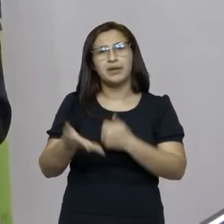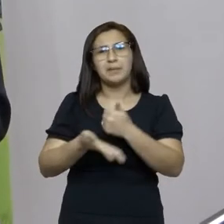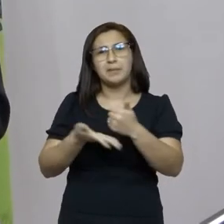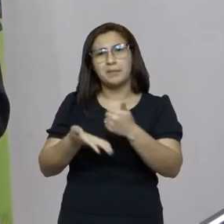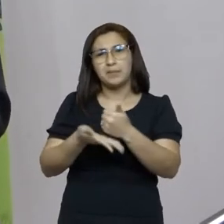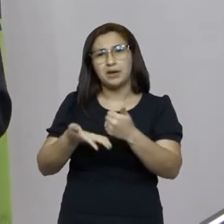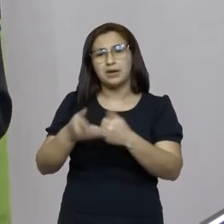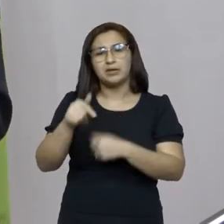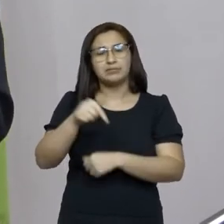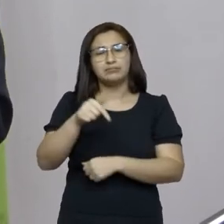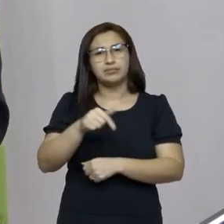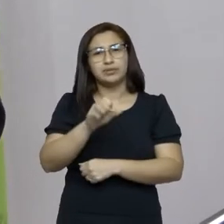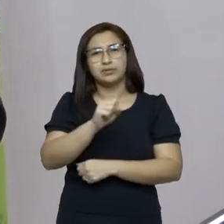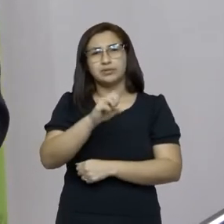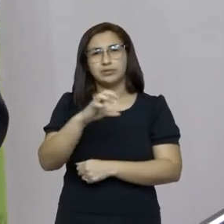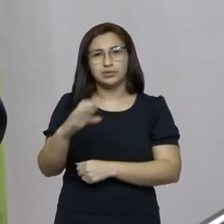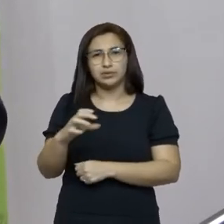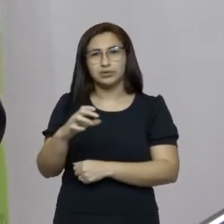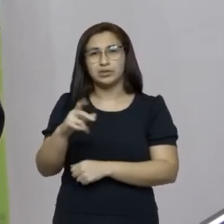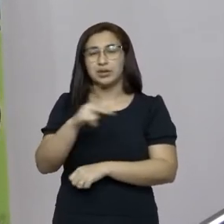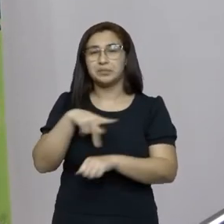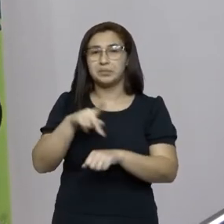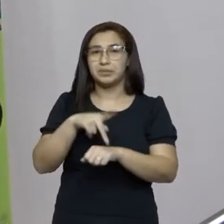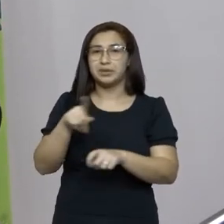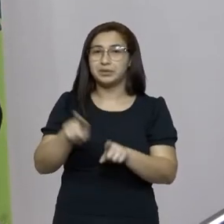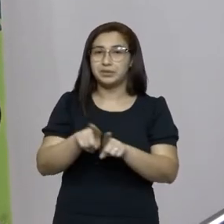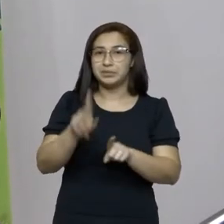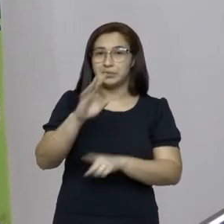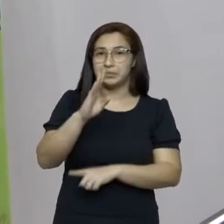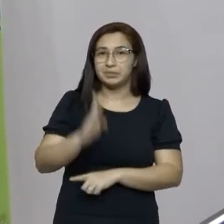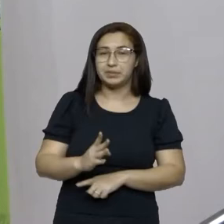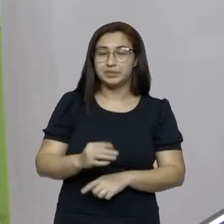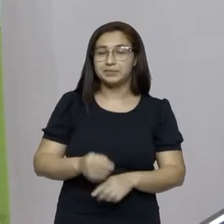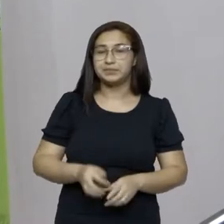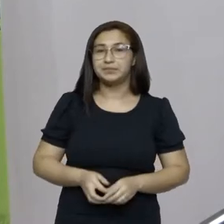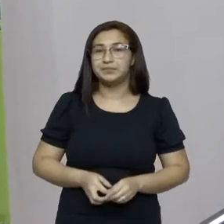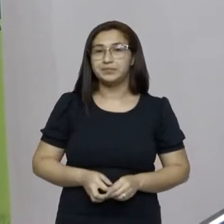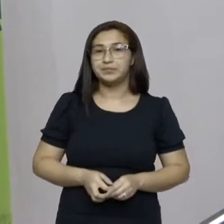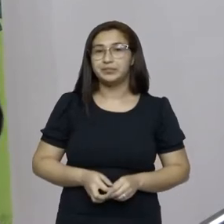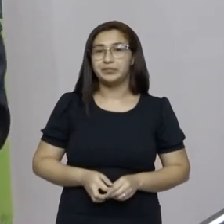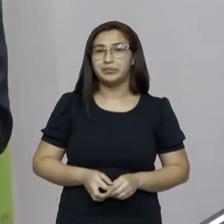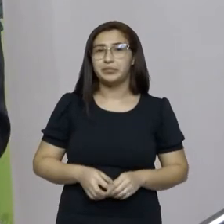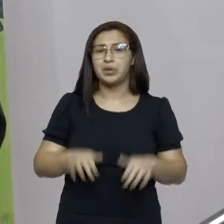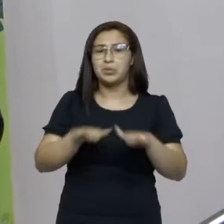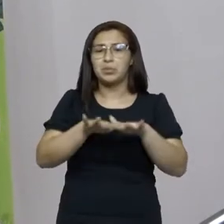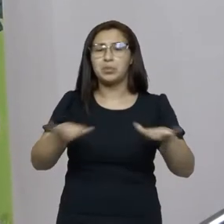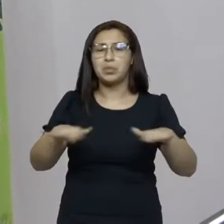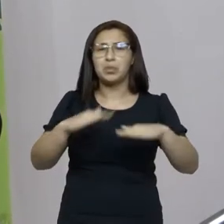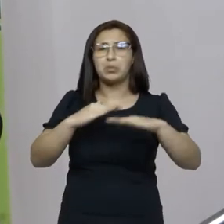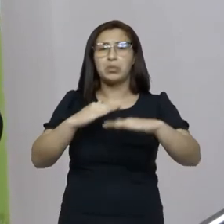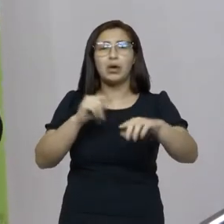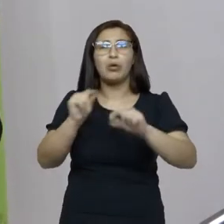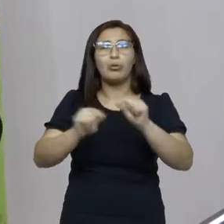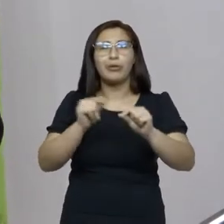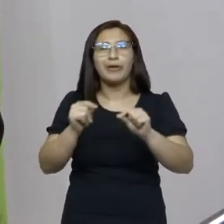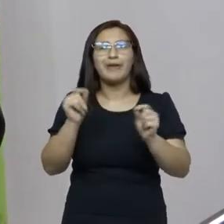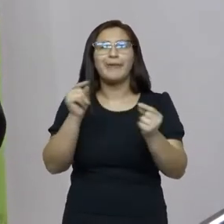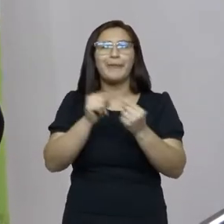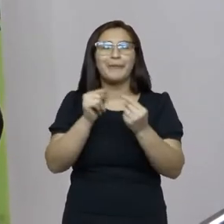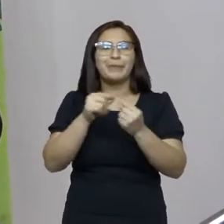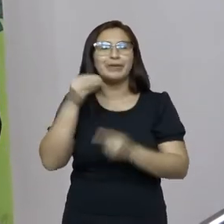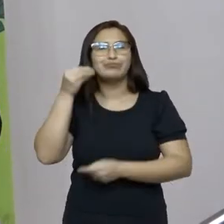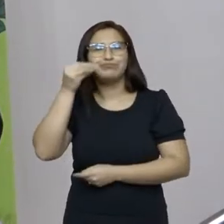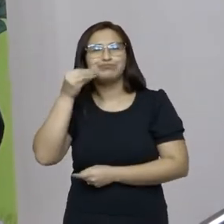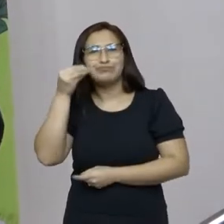estado e nesse nosso país. Quando eu falo de chão, tem experiência, tem acúmulo,